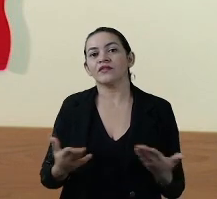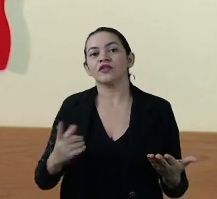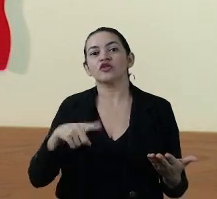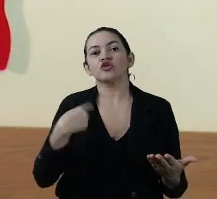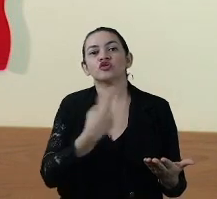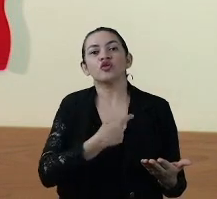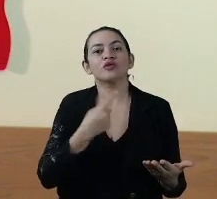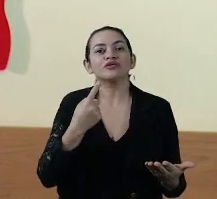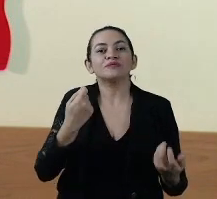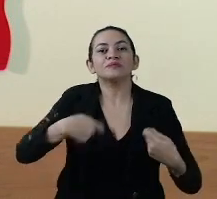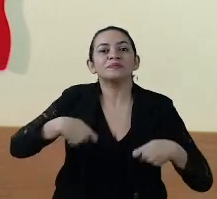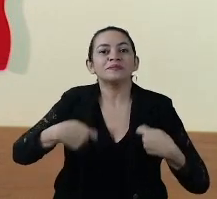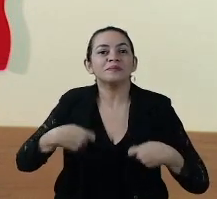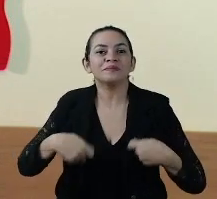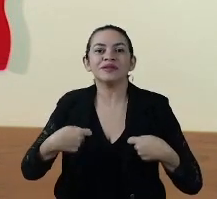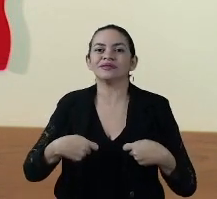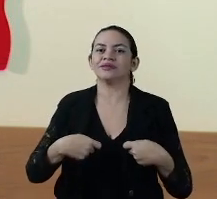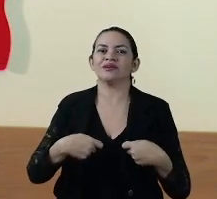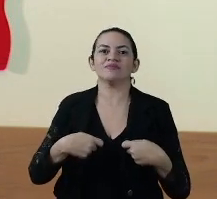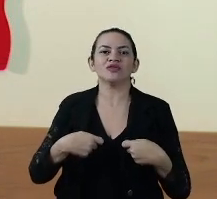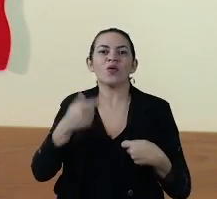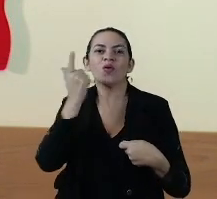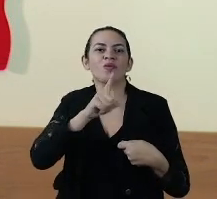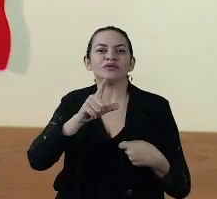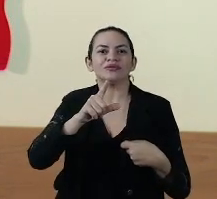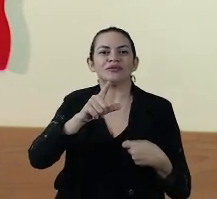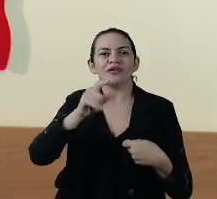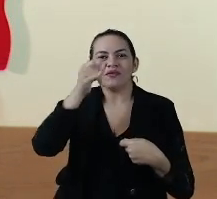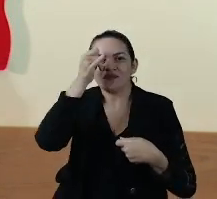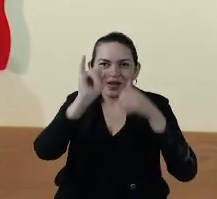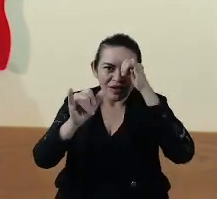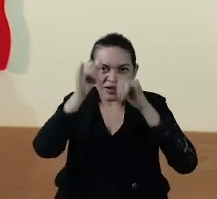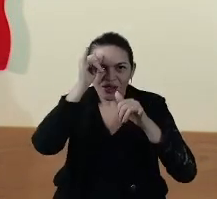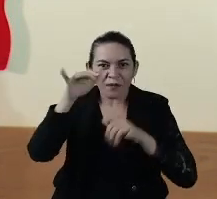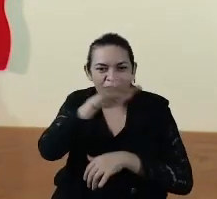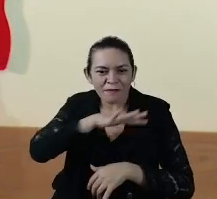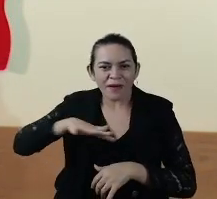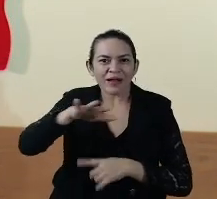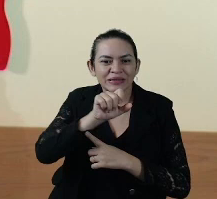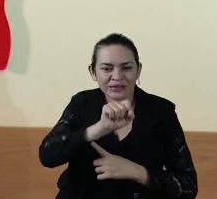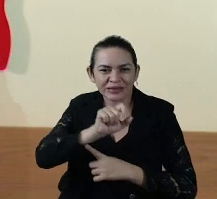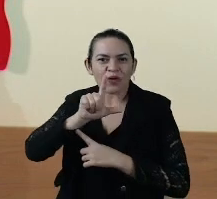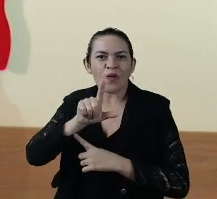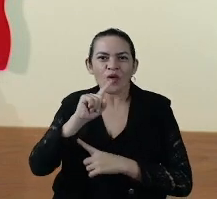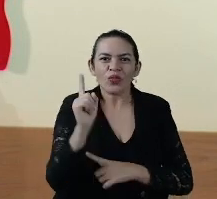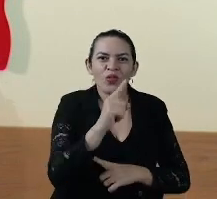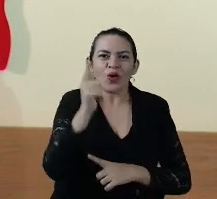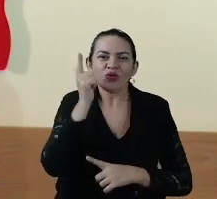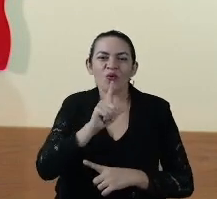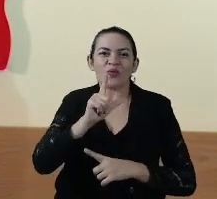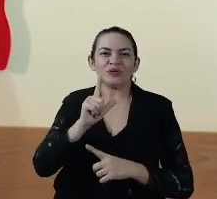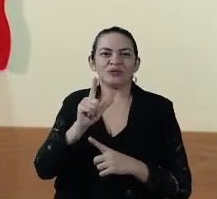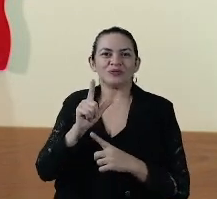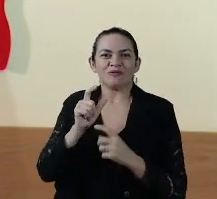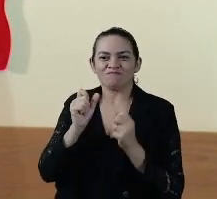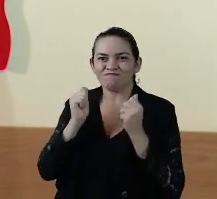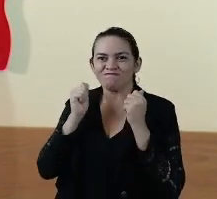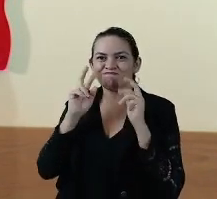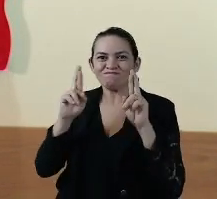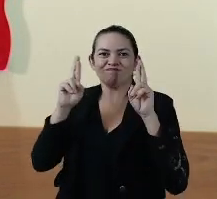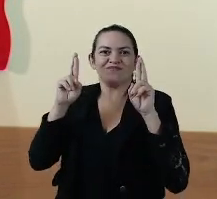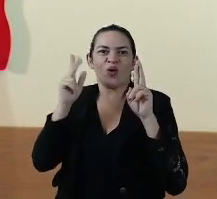precisamos investir na prevenção para que na ilha de São Luís nós continuemos a ter este êxito.